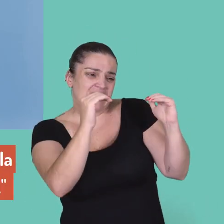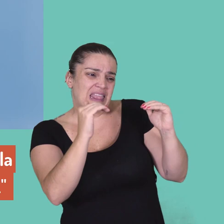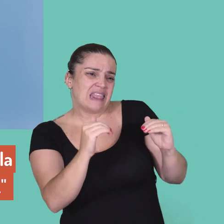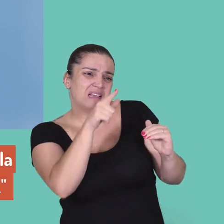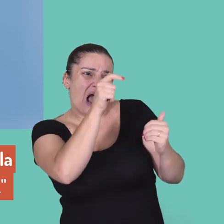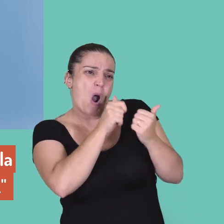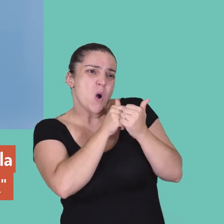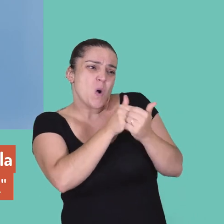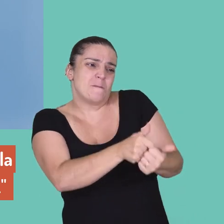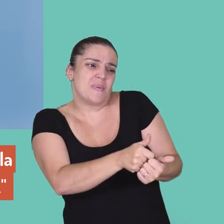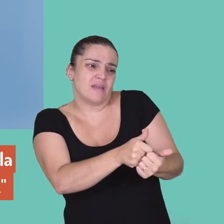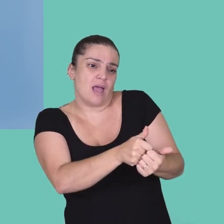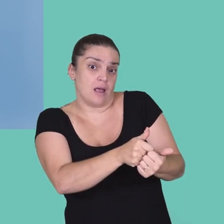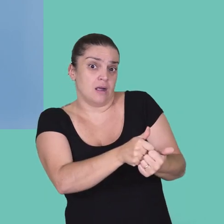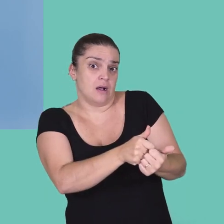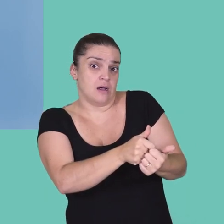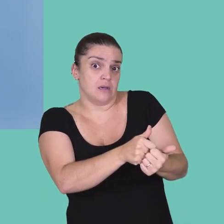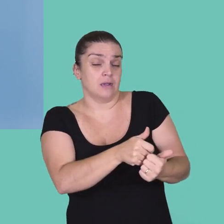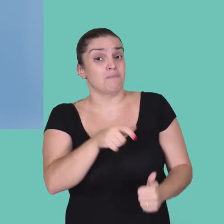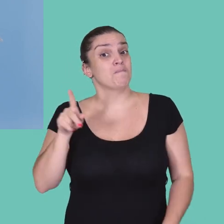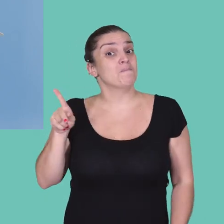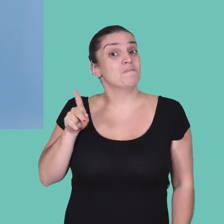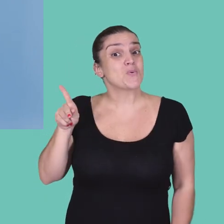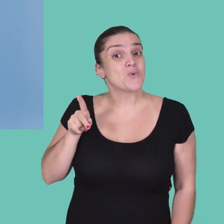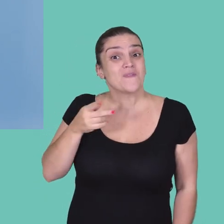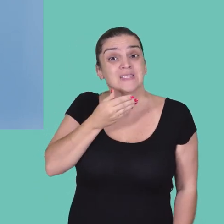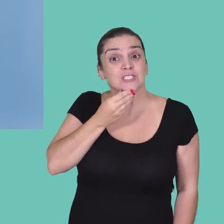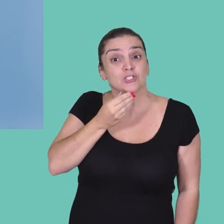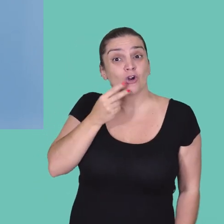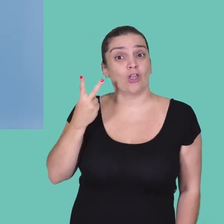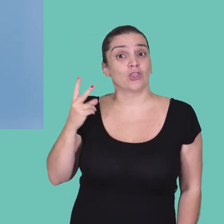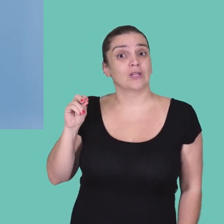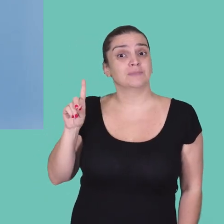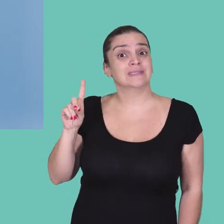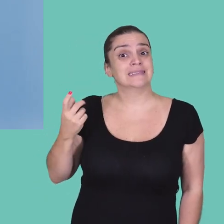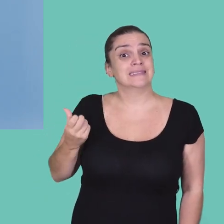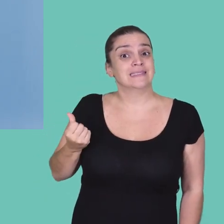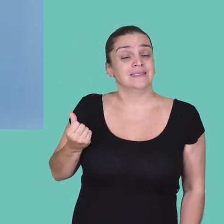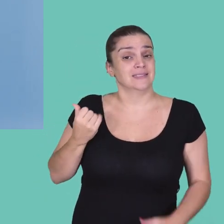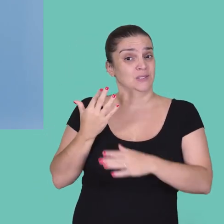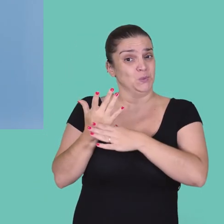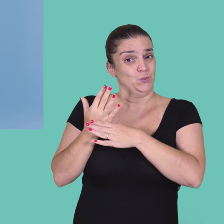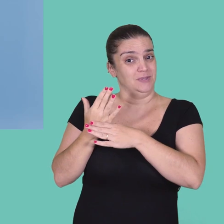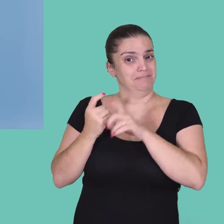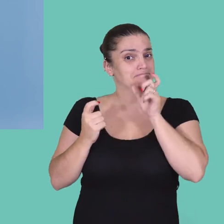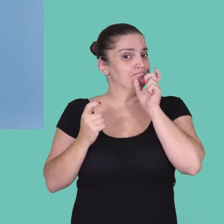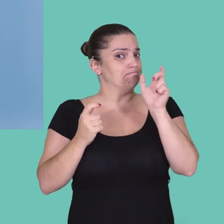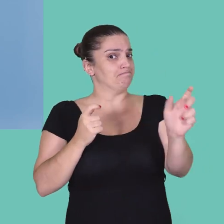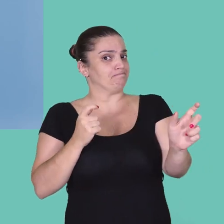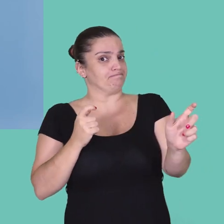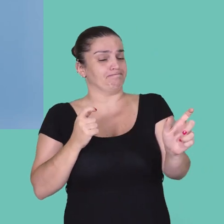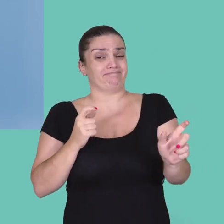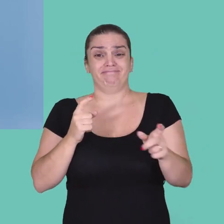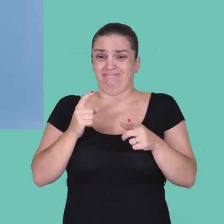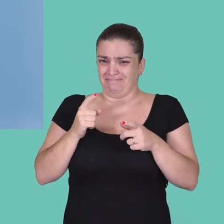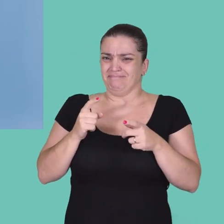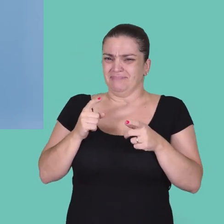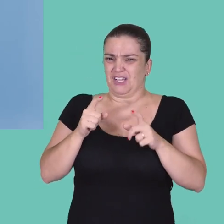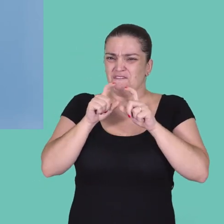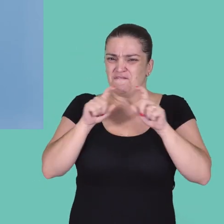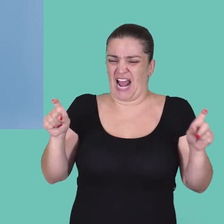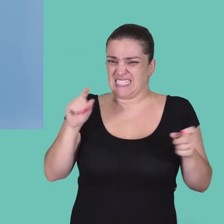conseguir acompanhar a turma. Um professor, 2016, na URGS. Essa aqui, além de ser